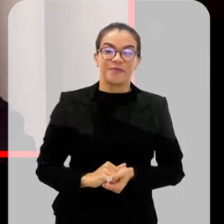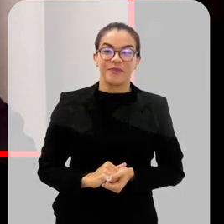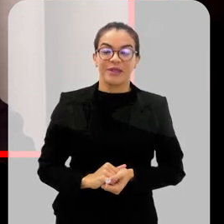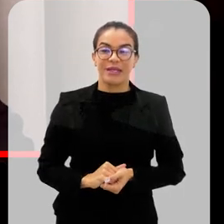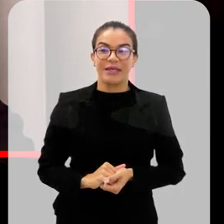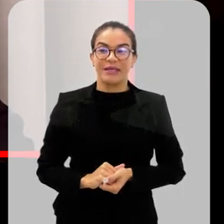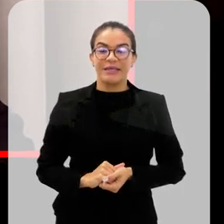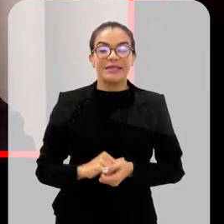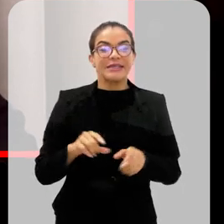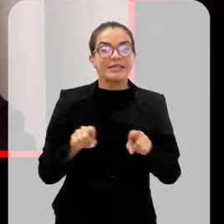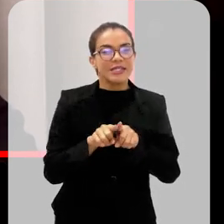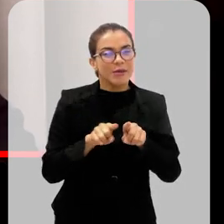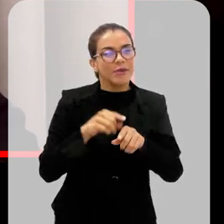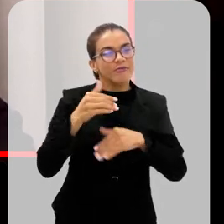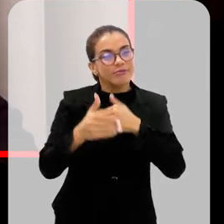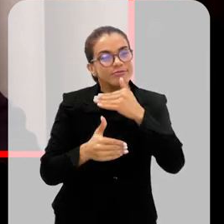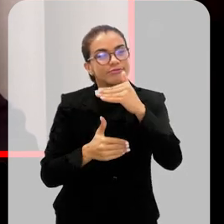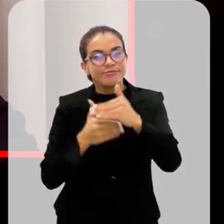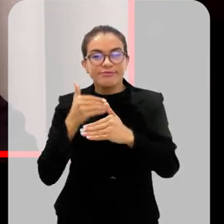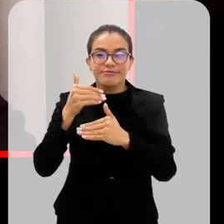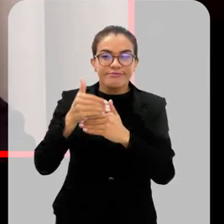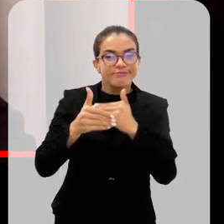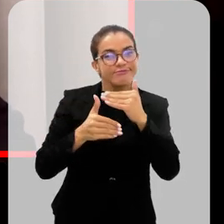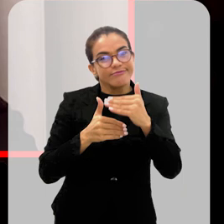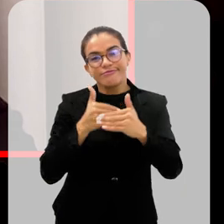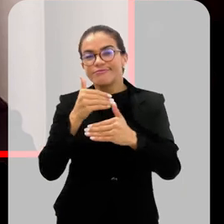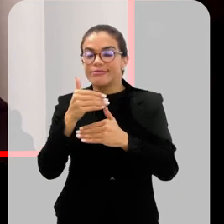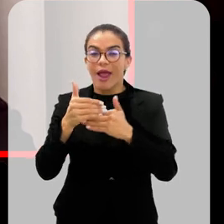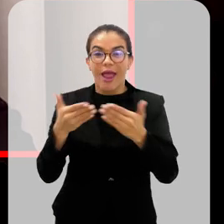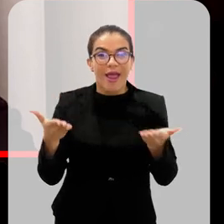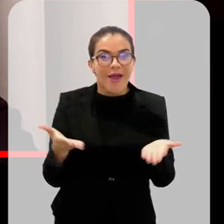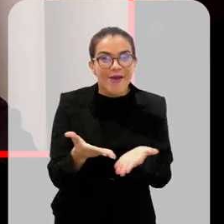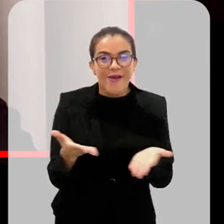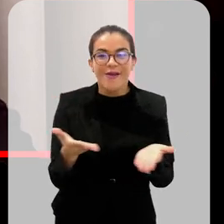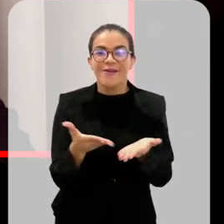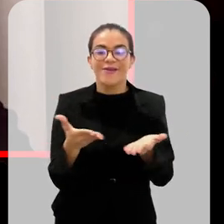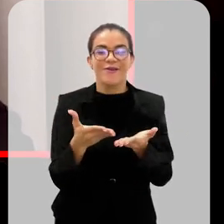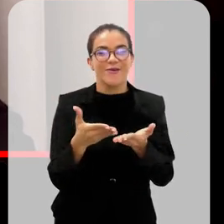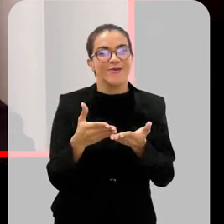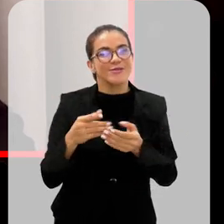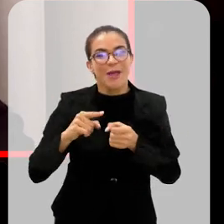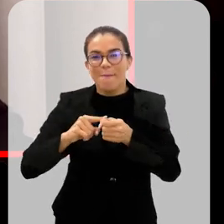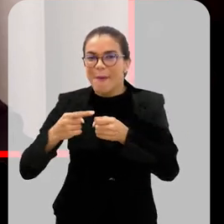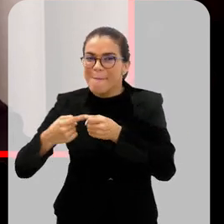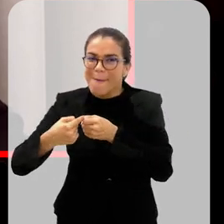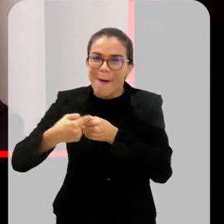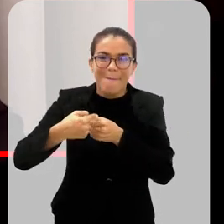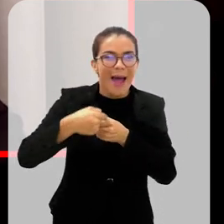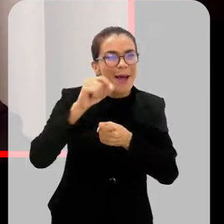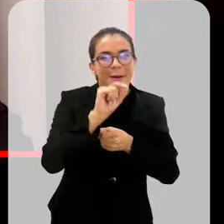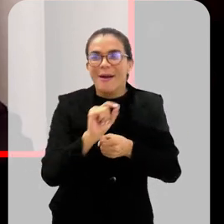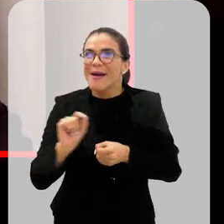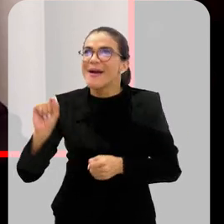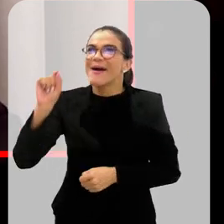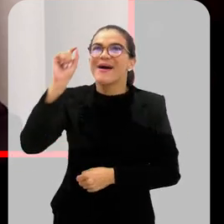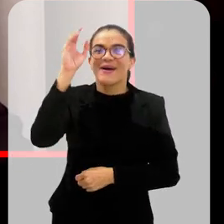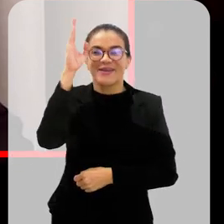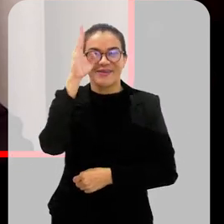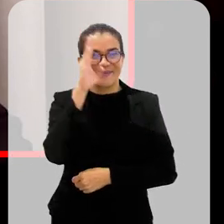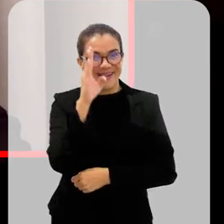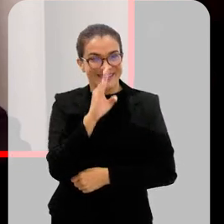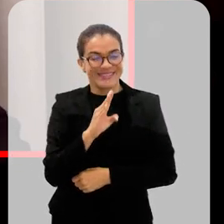e ele foi desenvolvendo, crescendo e hoje em dia a gente está em todos os municípios do Brasil. A gente